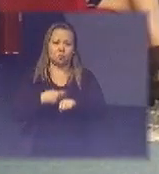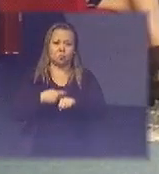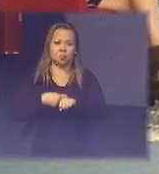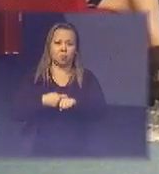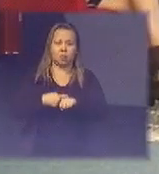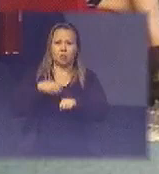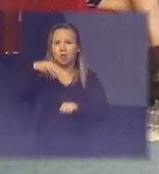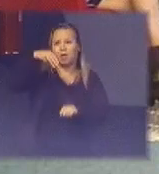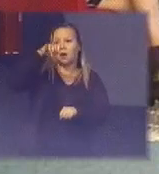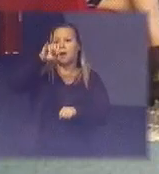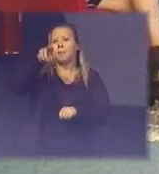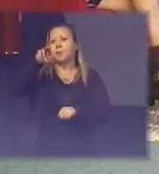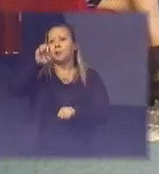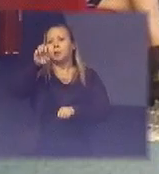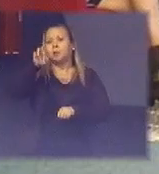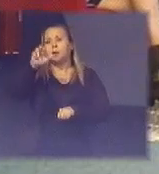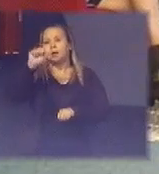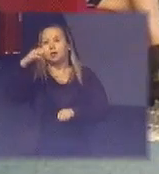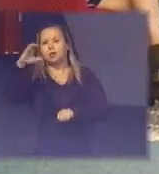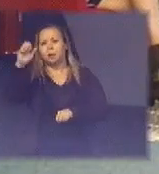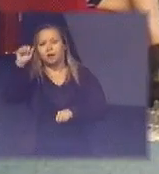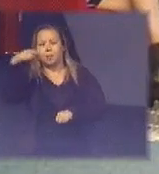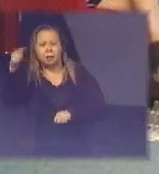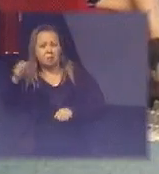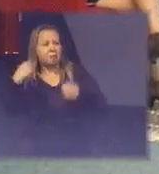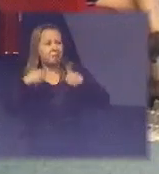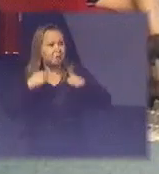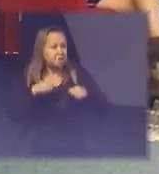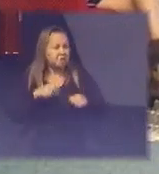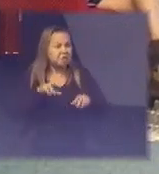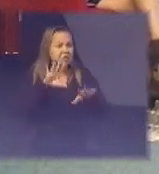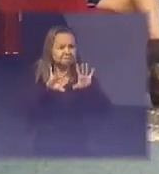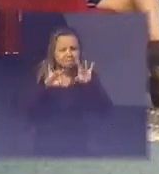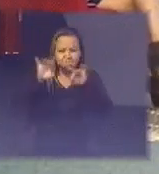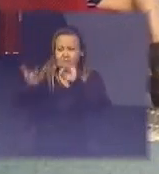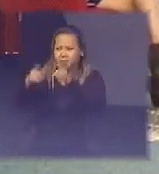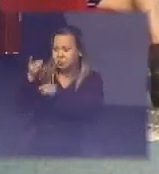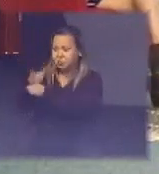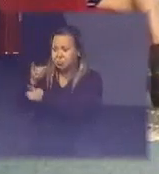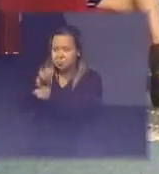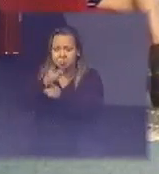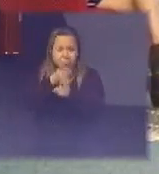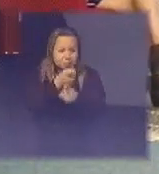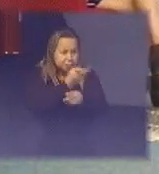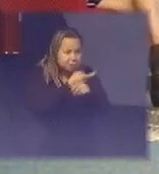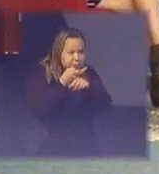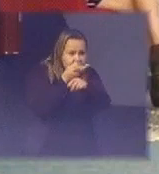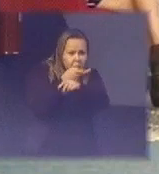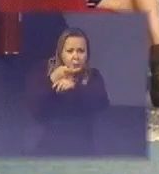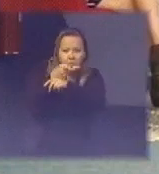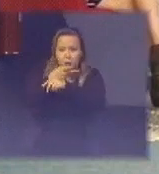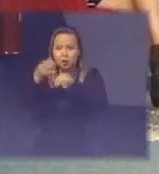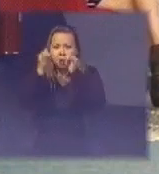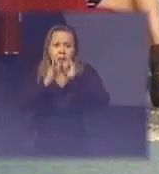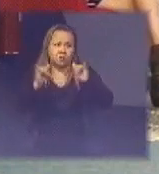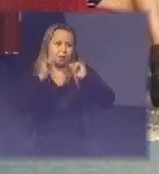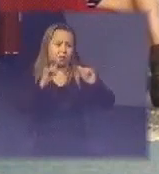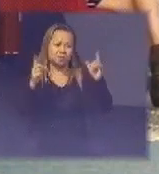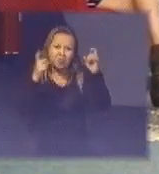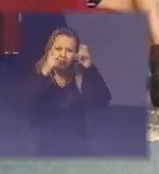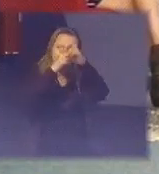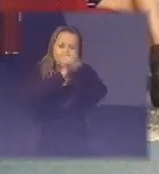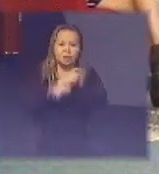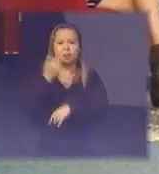até benéfico você tem que fazer arqueologia de dados você tem que achar dados escondidos é super mas é muito difícil arranjar os dados